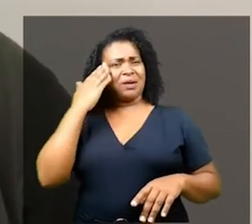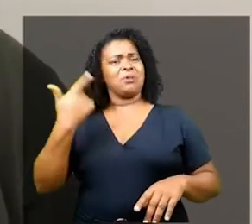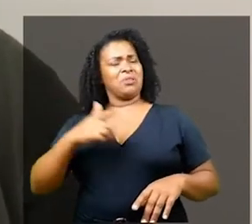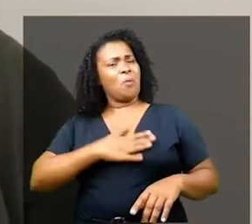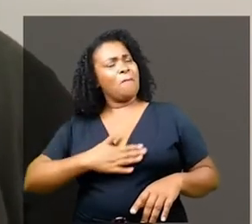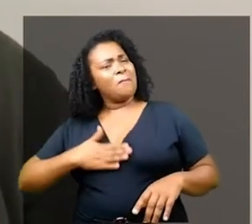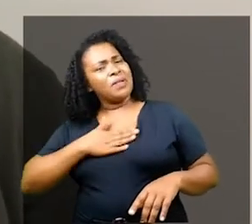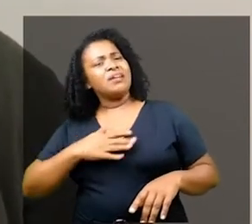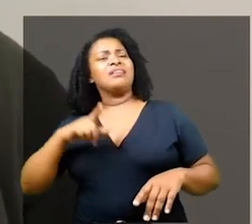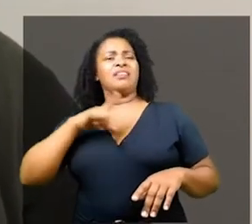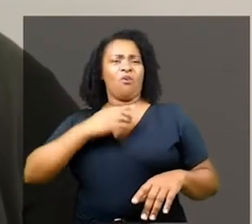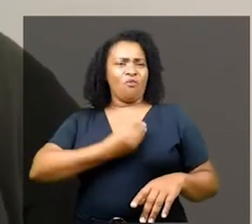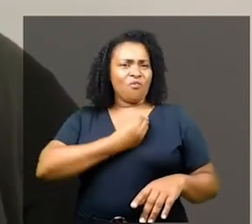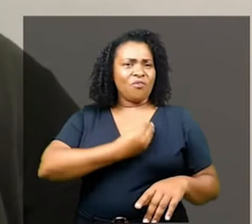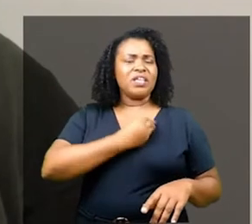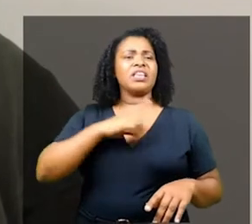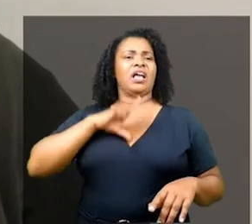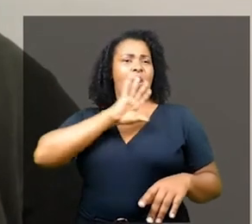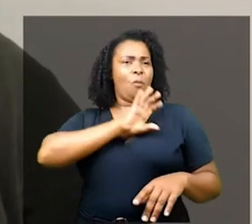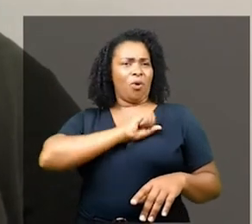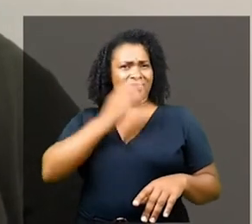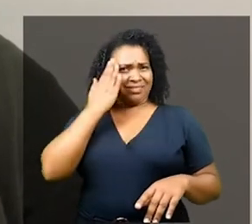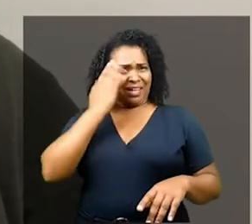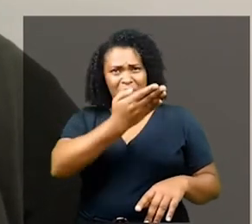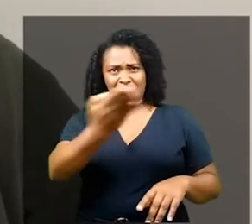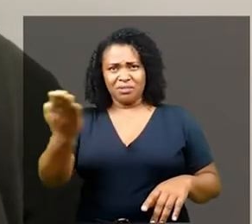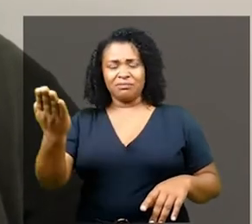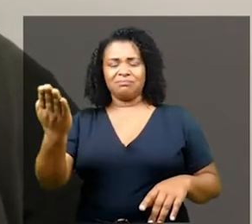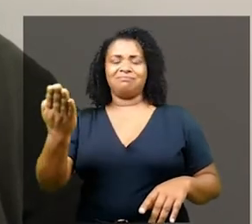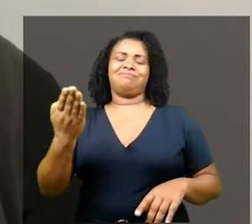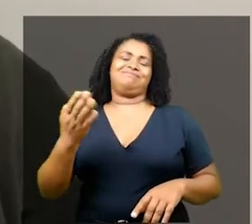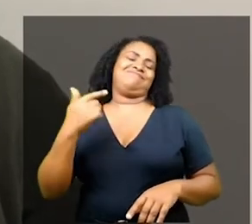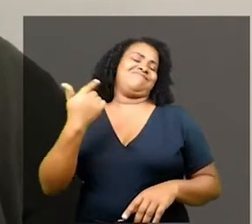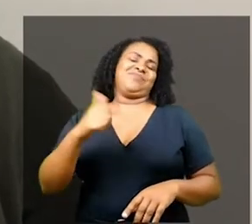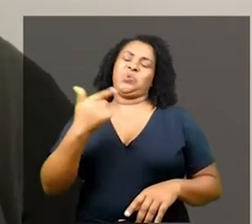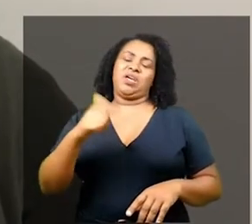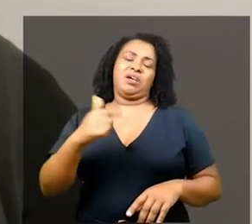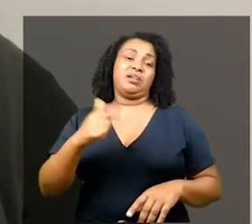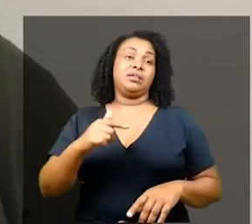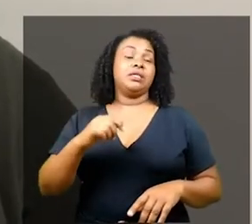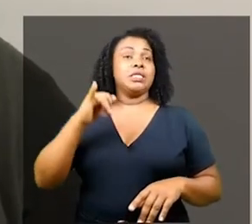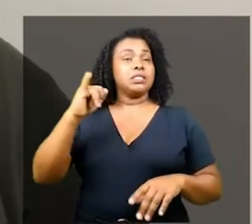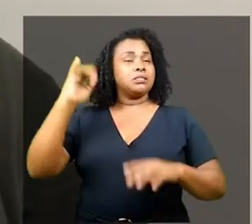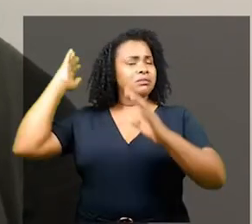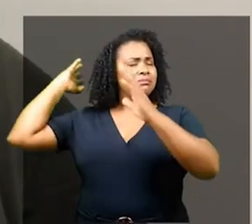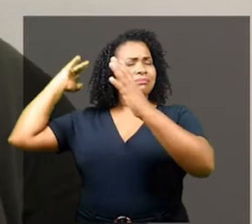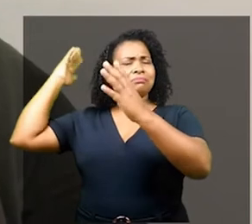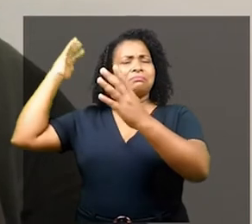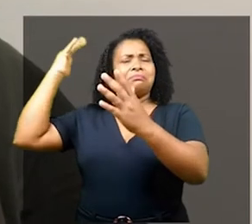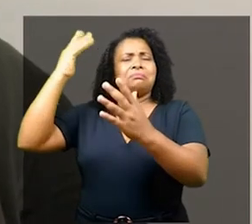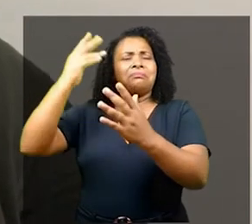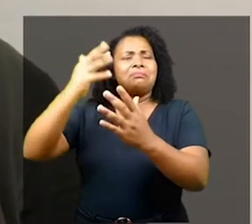Eu me perguntei por muito tempo se ouvir nossas memórias de dor, se reviver